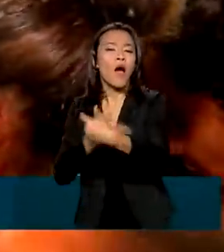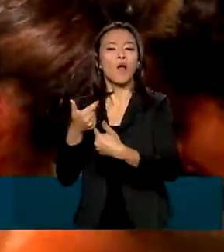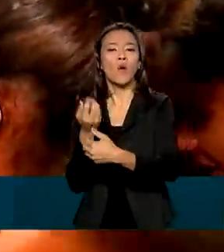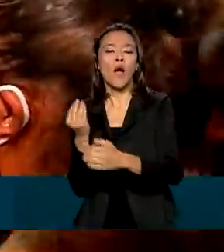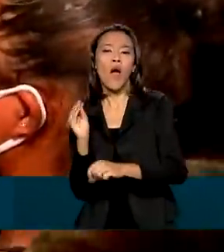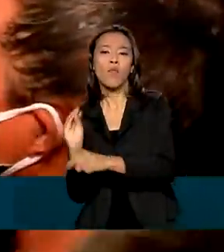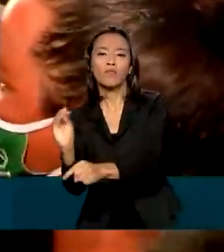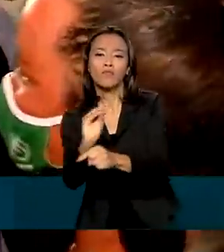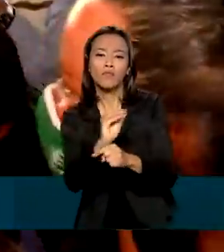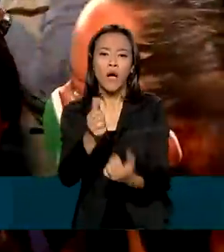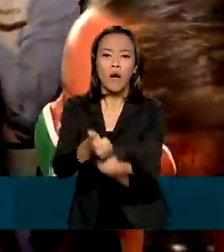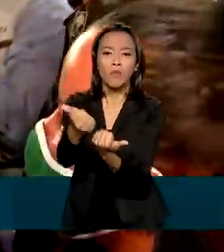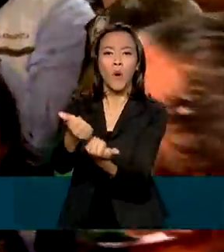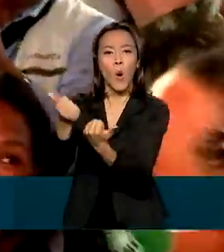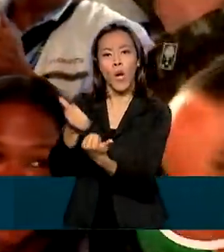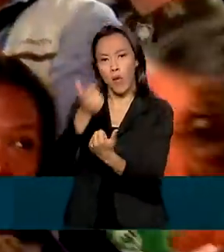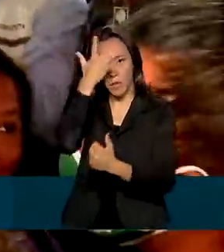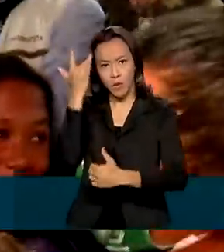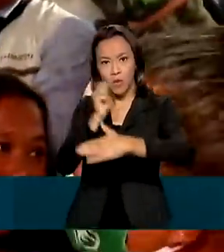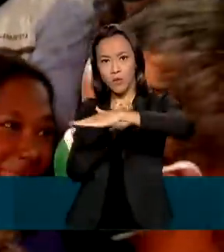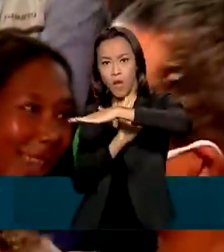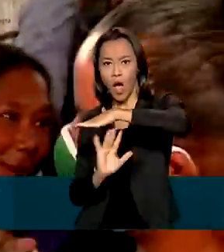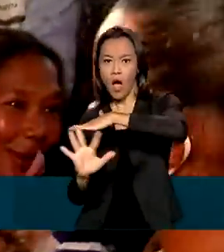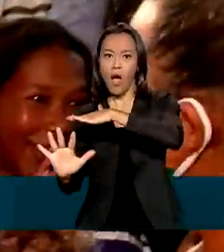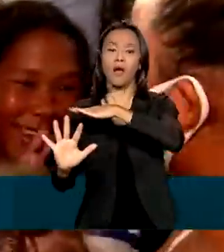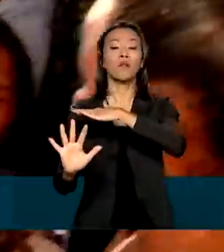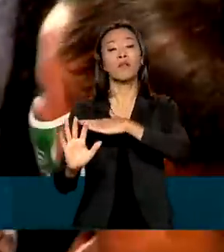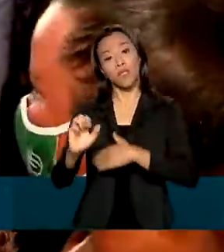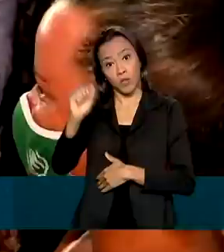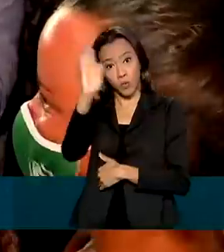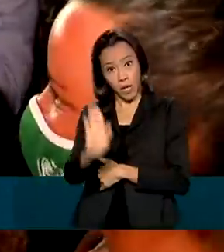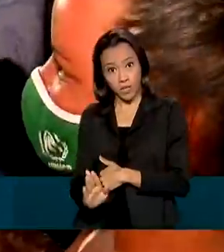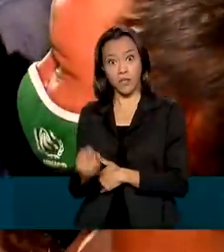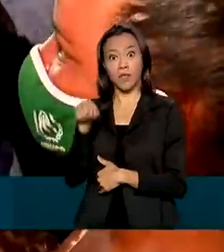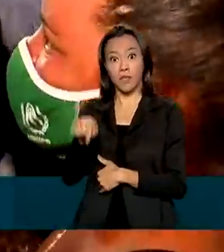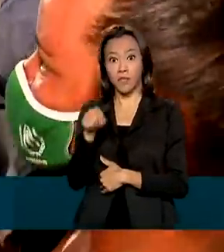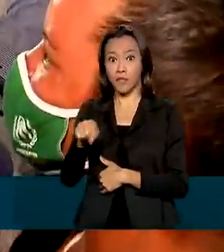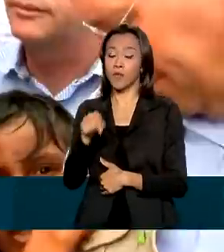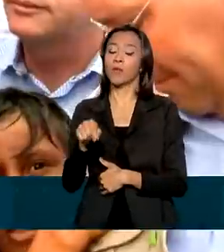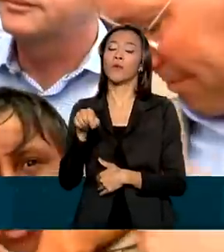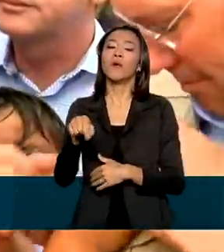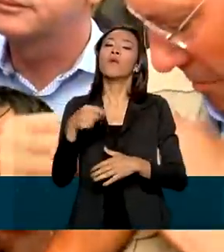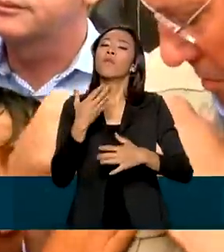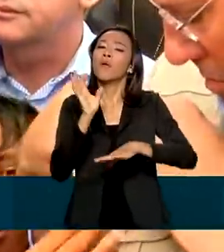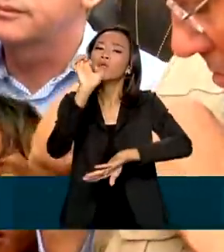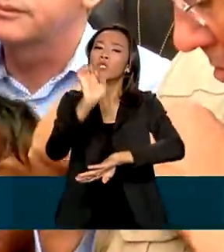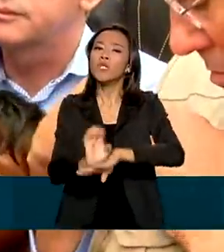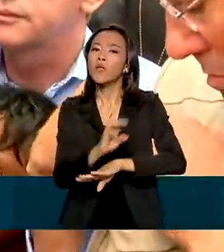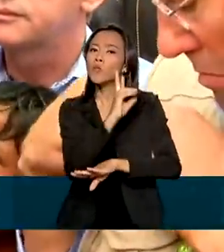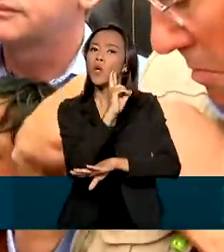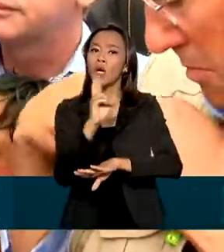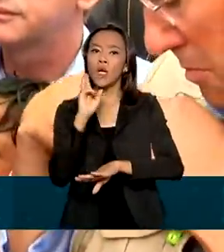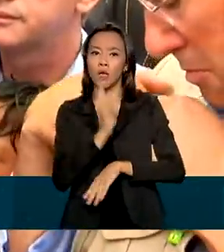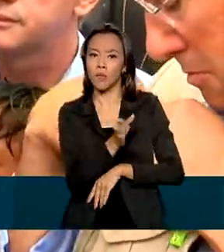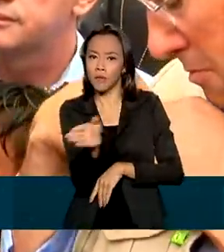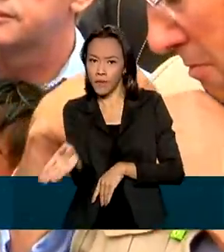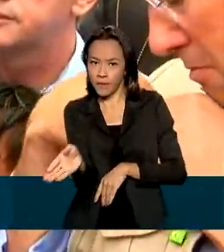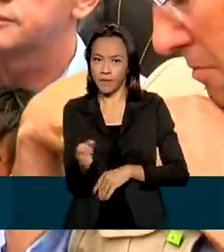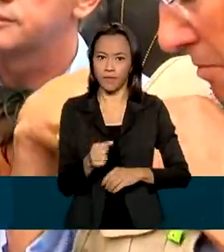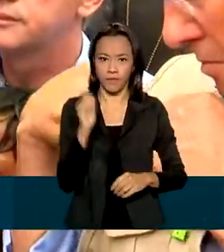refugiados e imigrantes venezuelanos que entram no Brasil pela fronteira com Roraima. A gente vê no semblante deles,